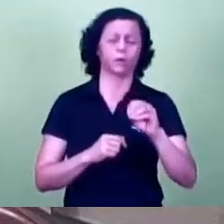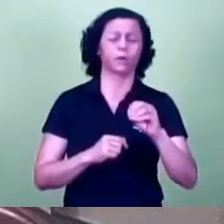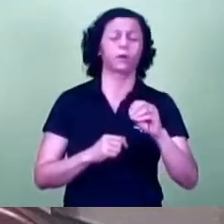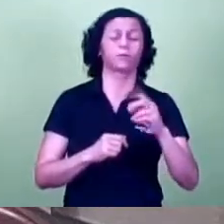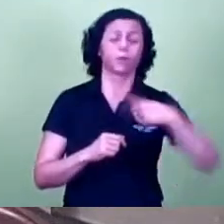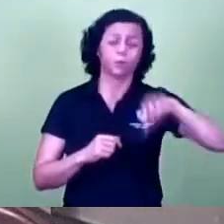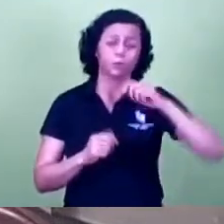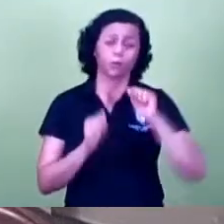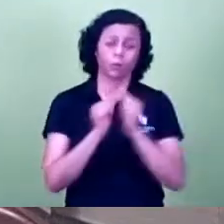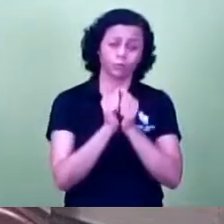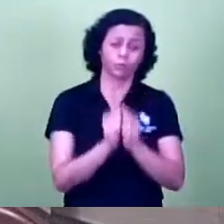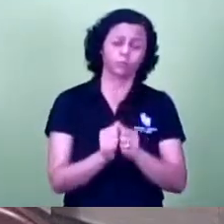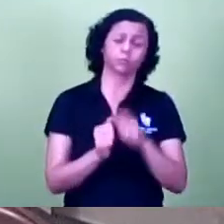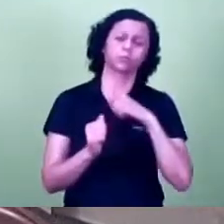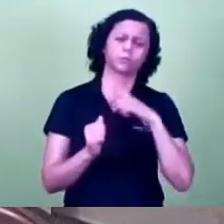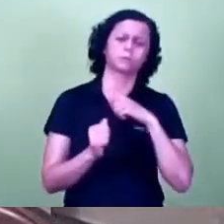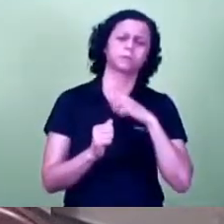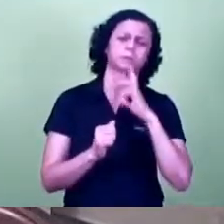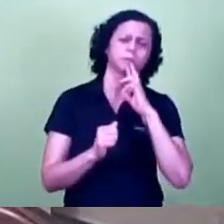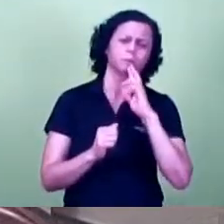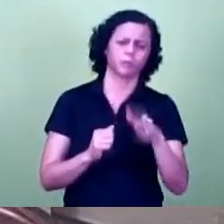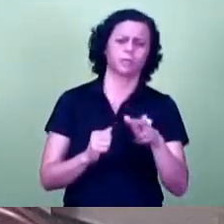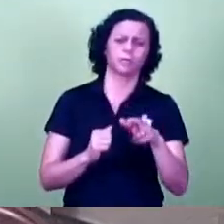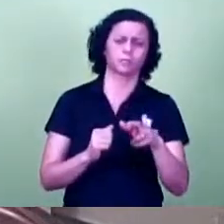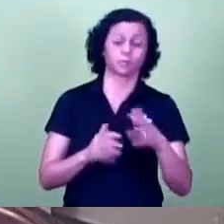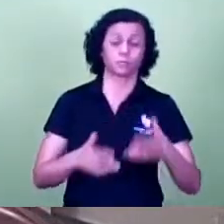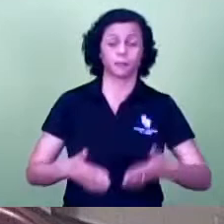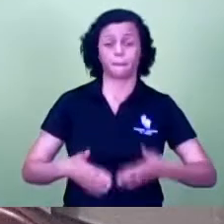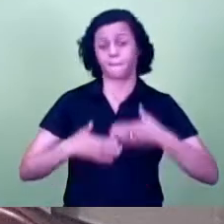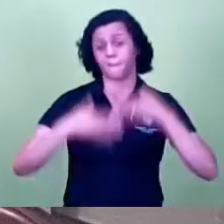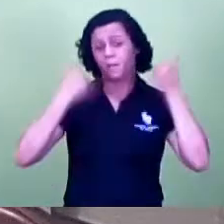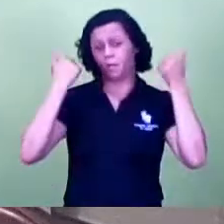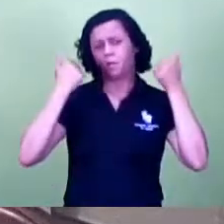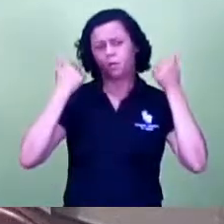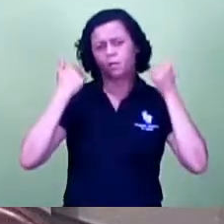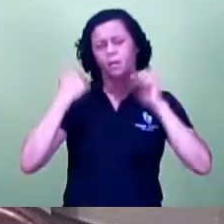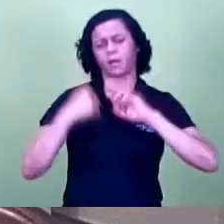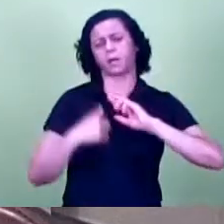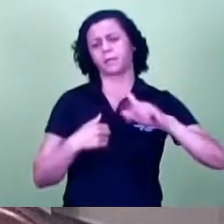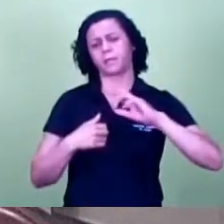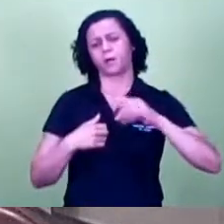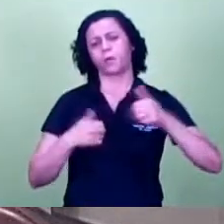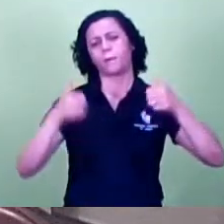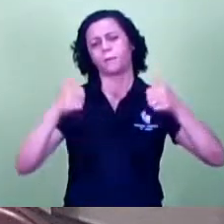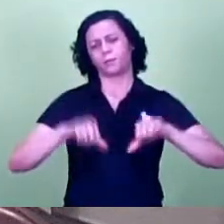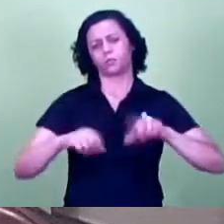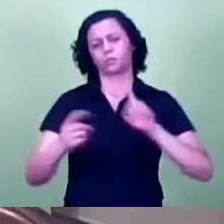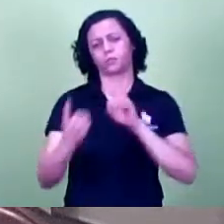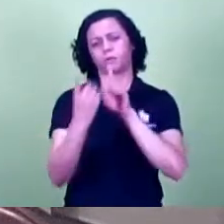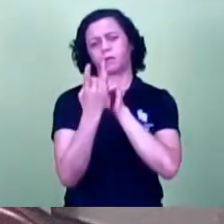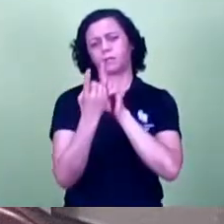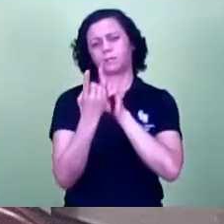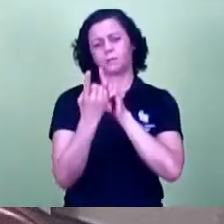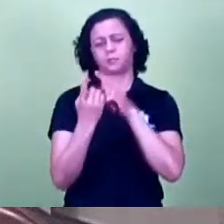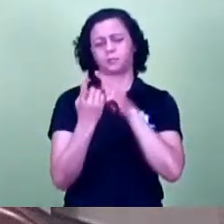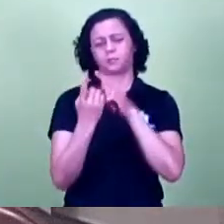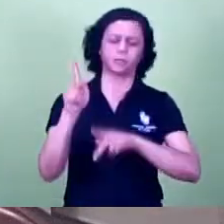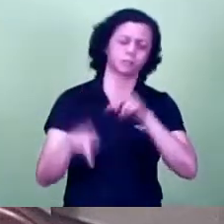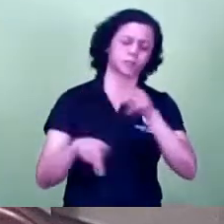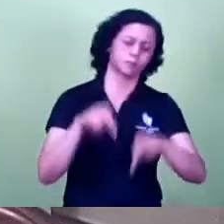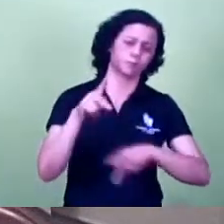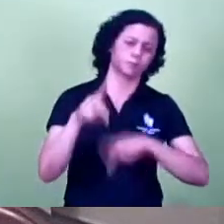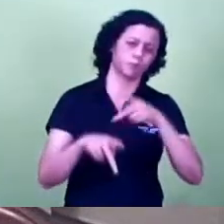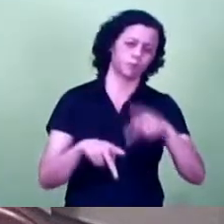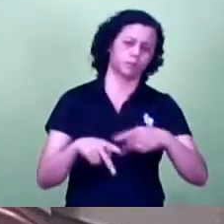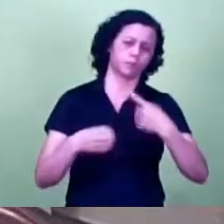ter uma definição e melhorar e não prejudicar ainda mais a situação de atendimento dos usuários do sistema de saúde aqui da